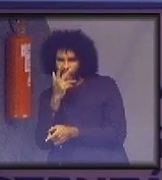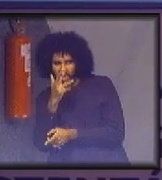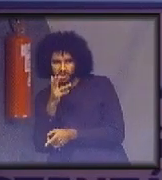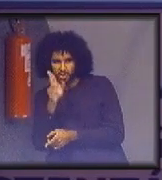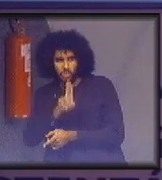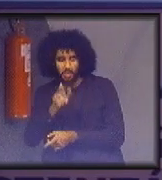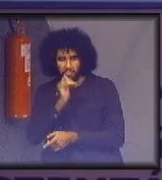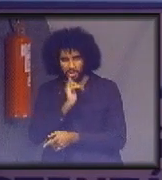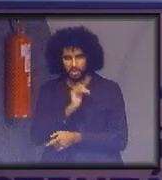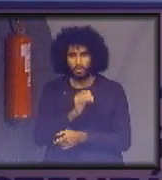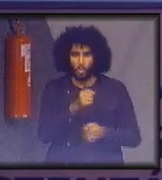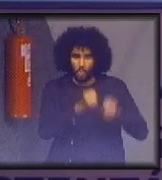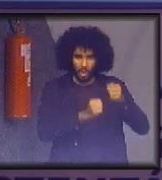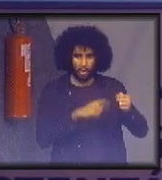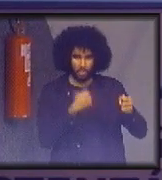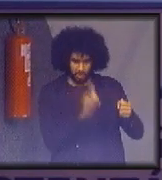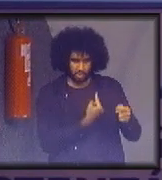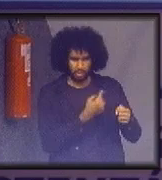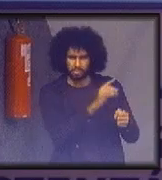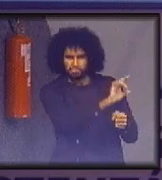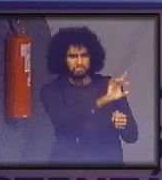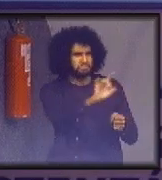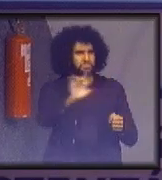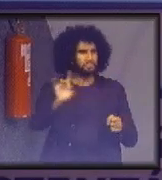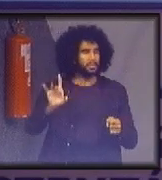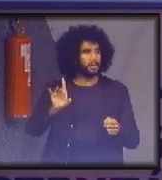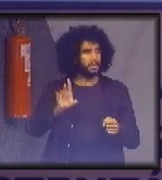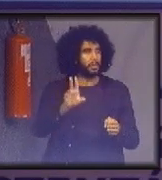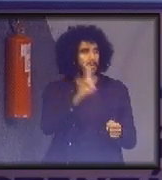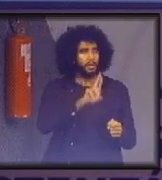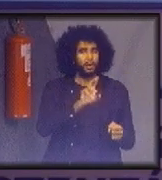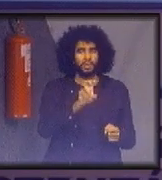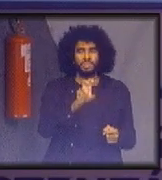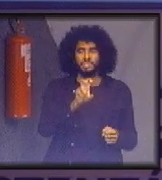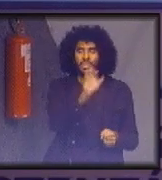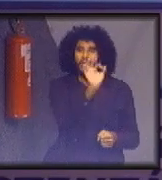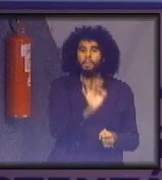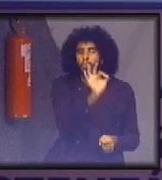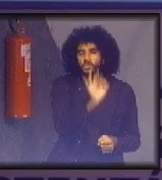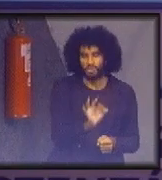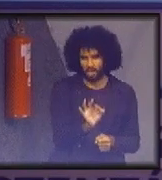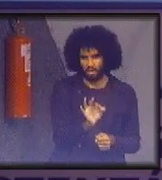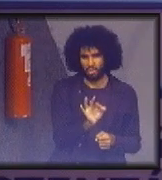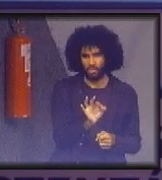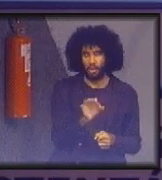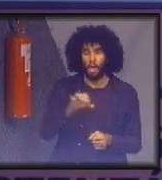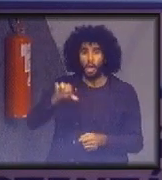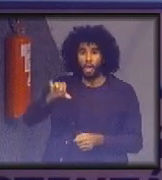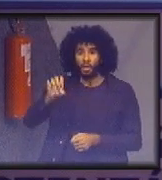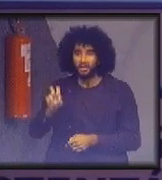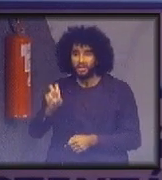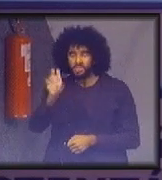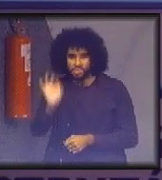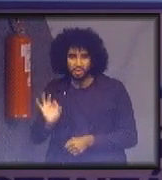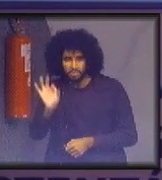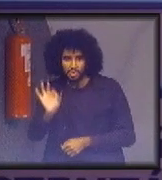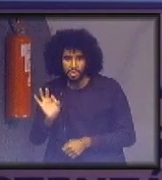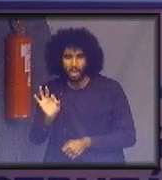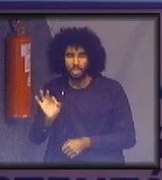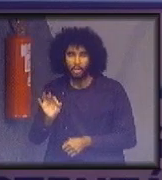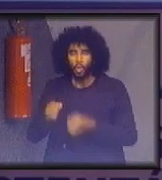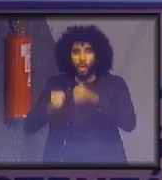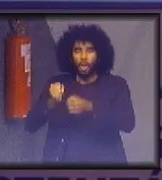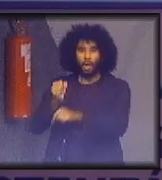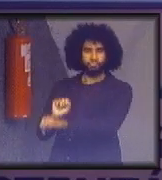o carro nosso, de cada um de vocês, é usado 5% do tempo. 95% do tempo o carro fica parado.